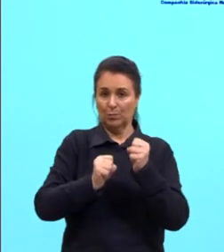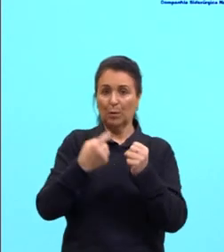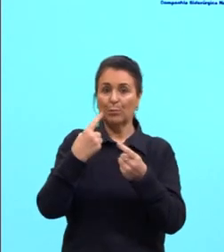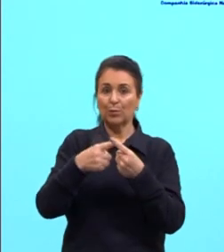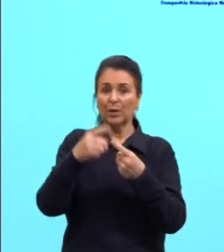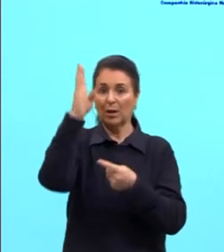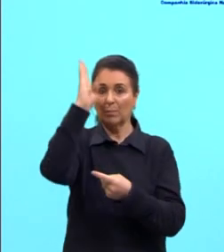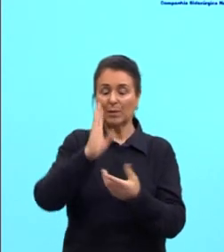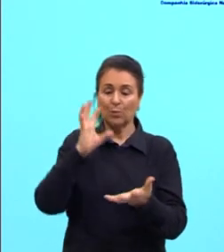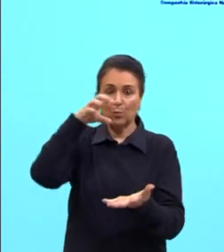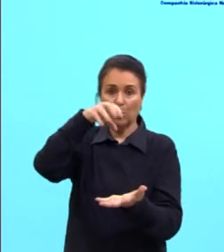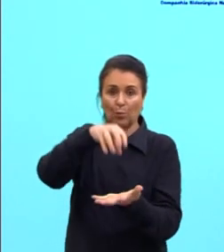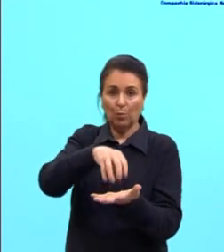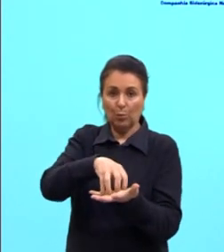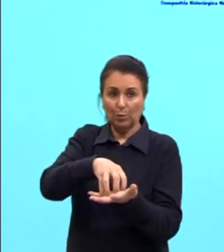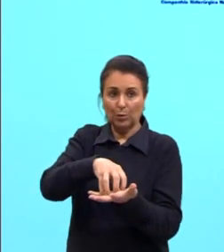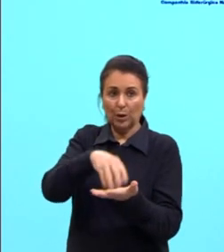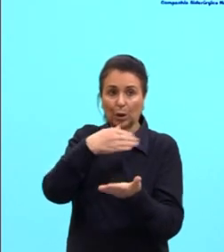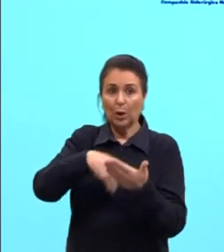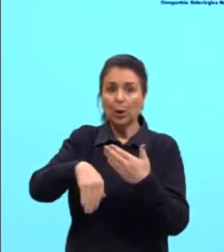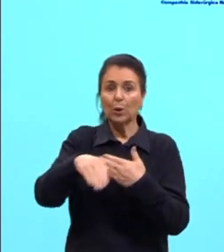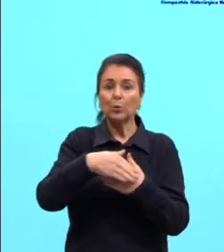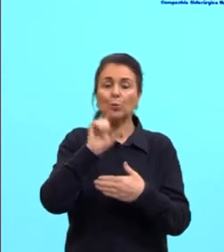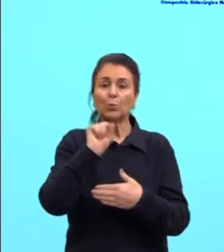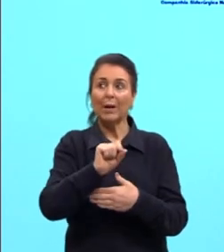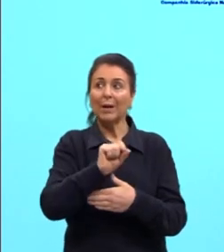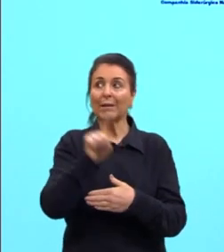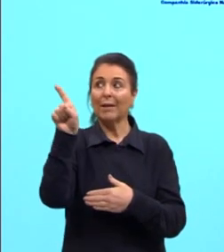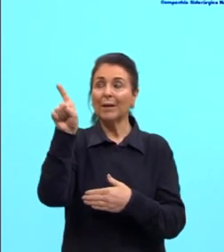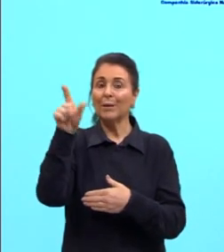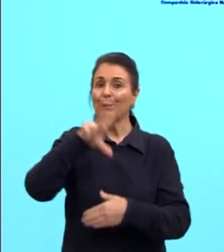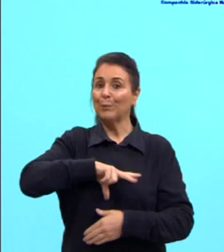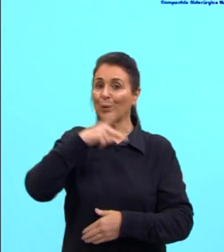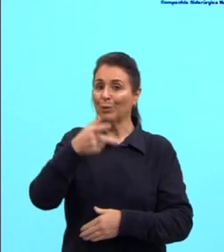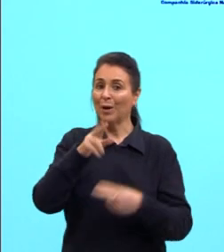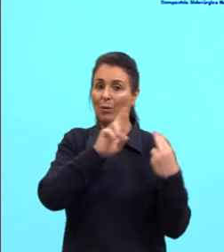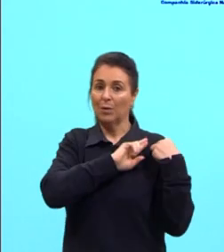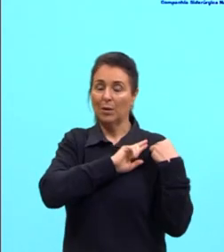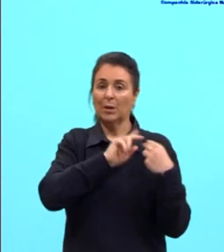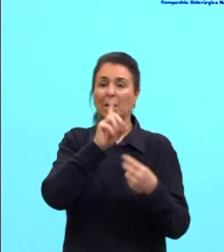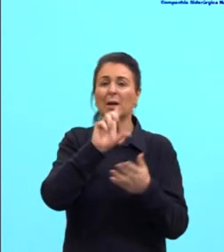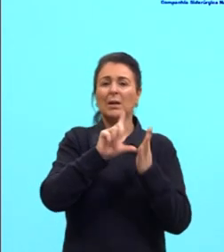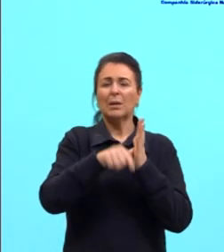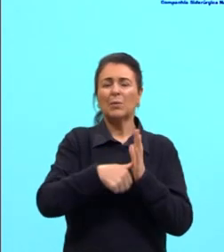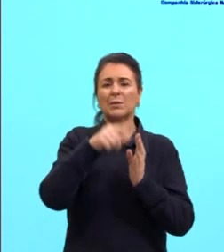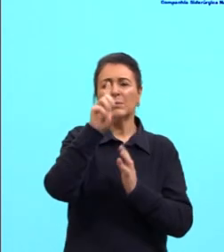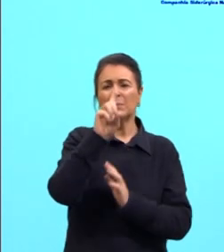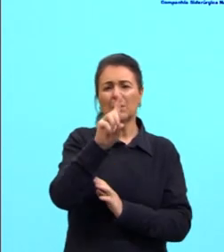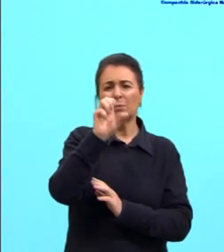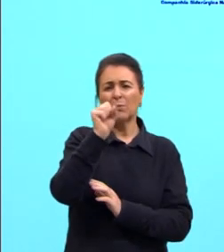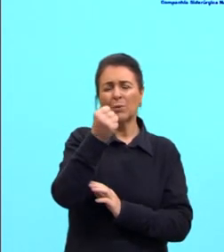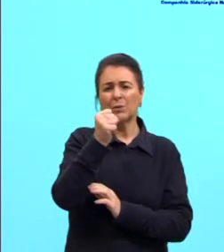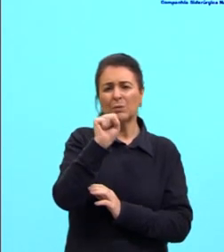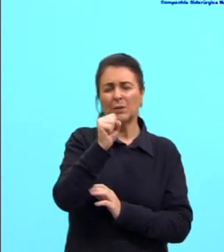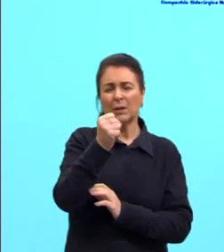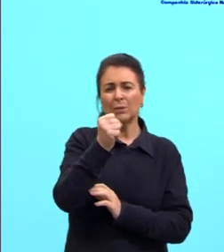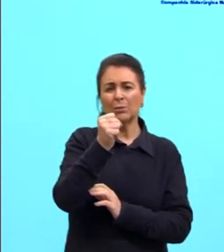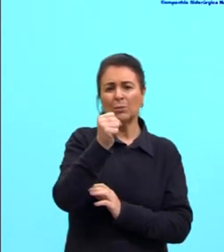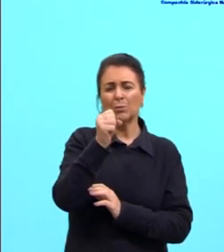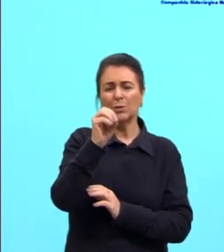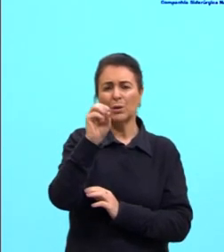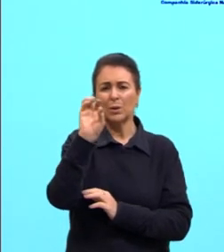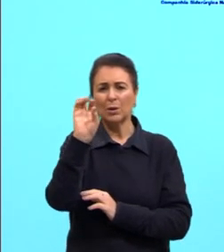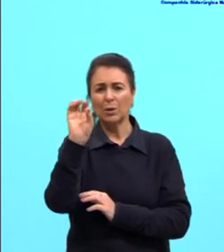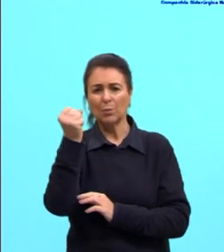nossa metrópole. A partir de 1808 a 1930, então, você tem a